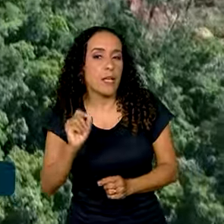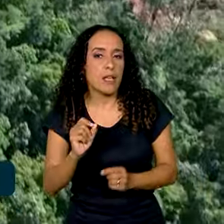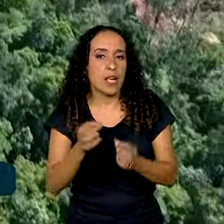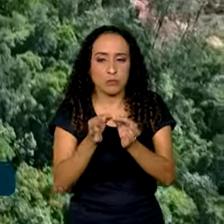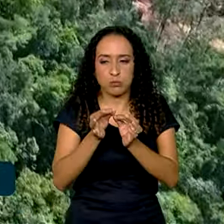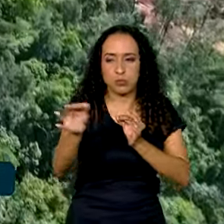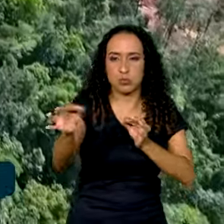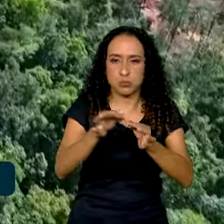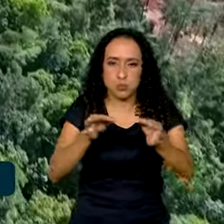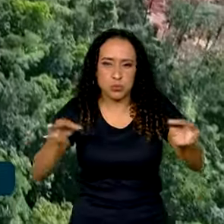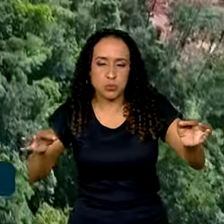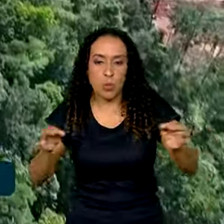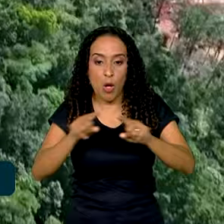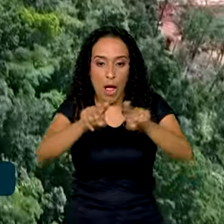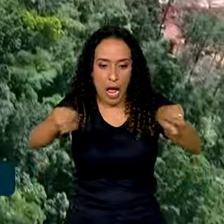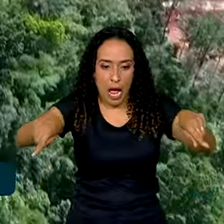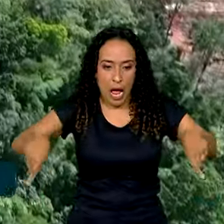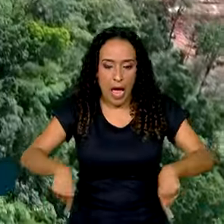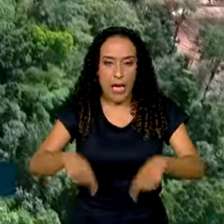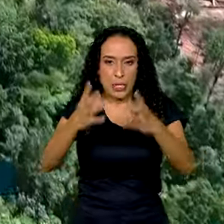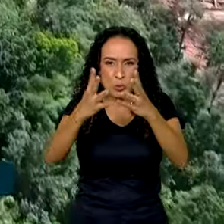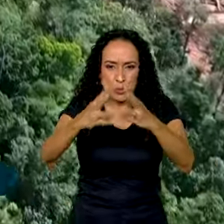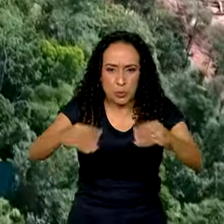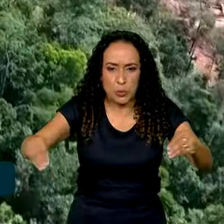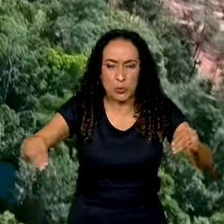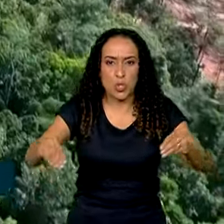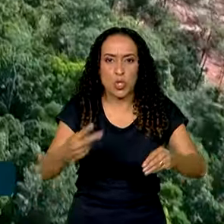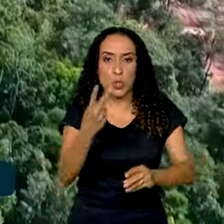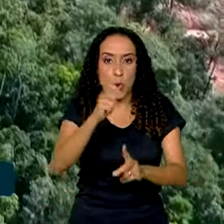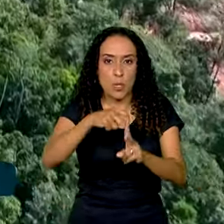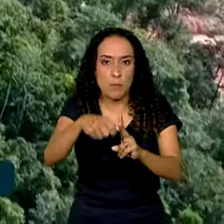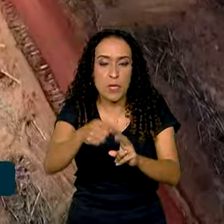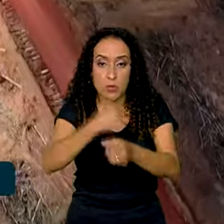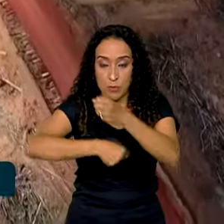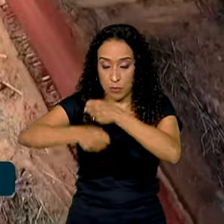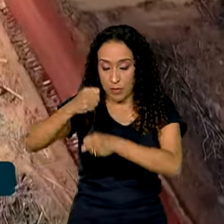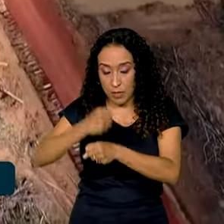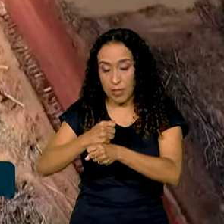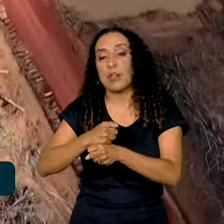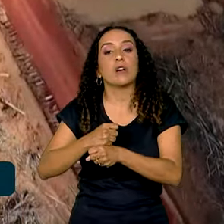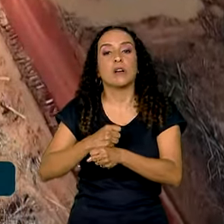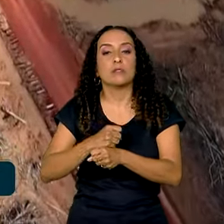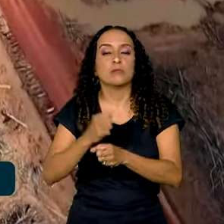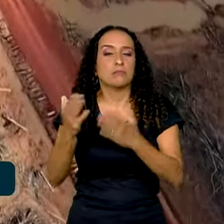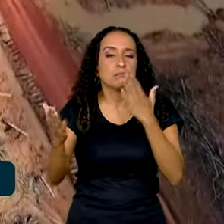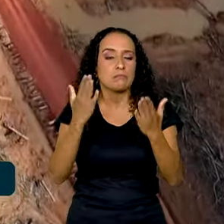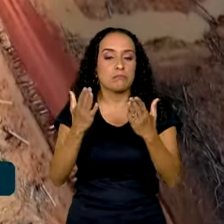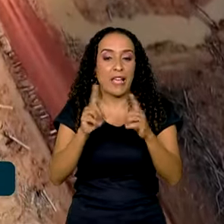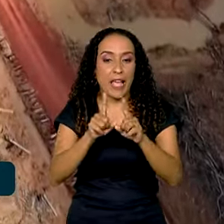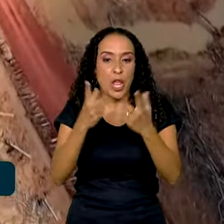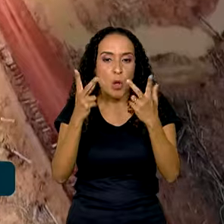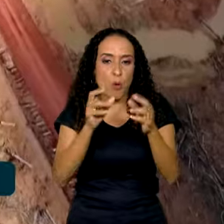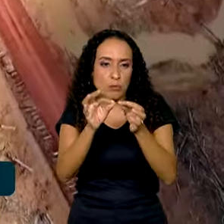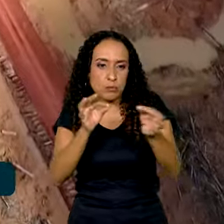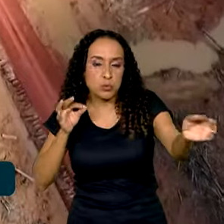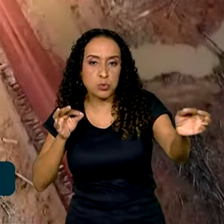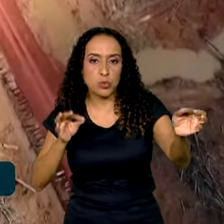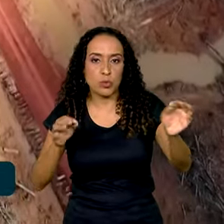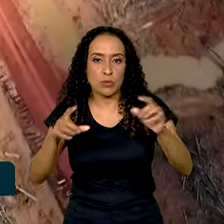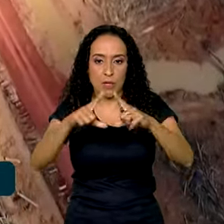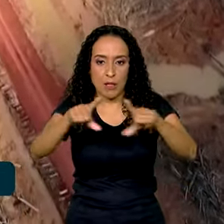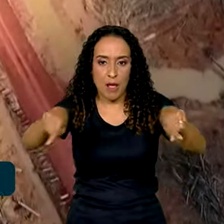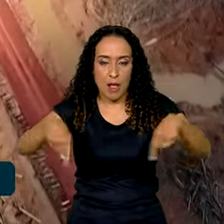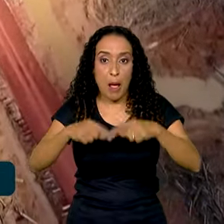dimensão, esta área derrubada em apenas dois meses do ano passado equivale ao tamanho do território de Brasília.